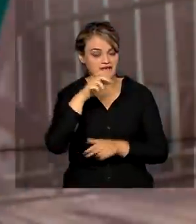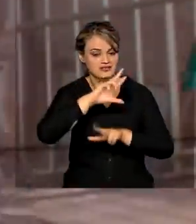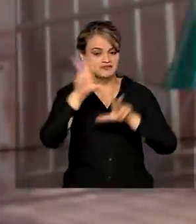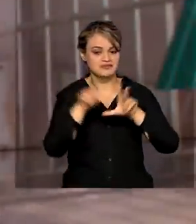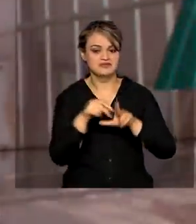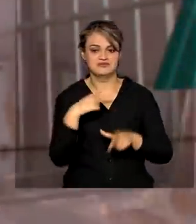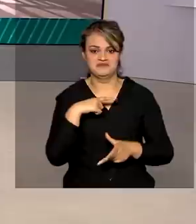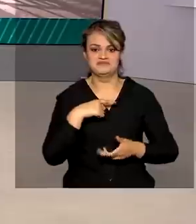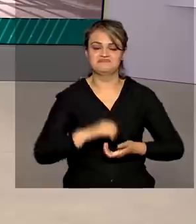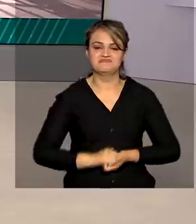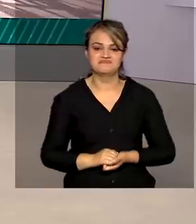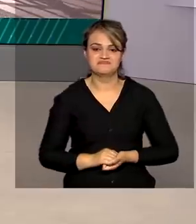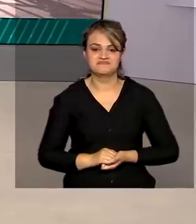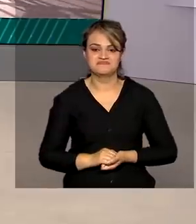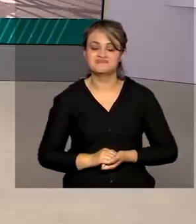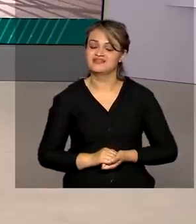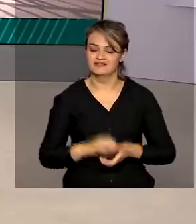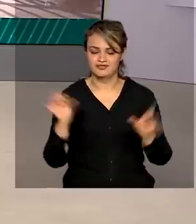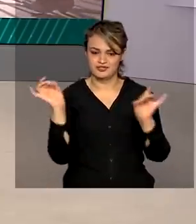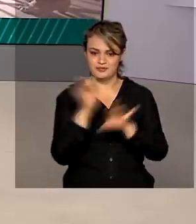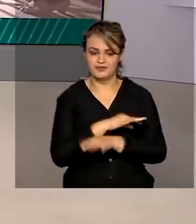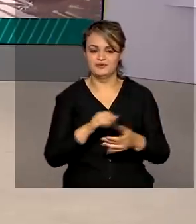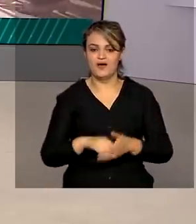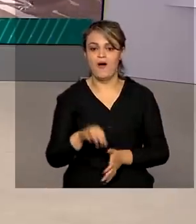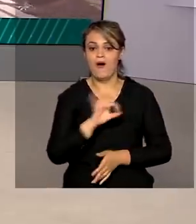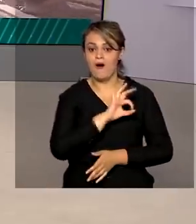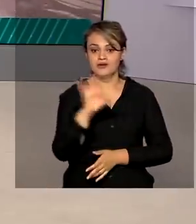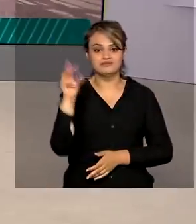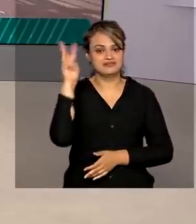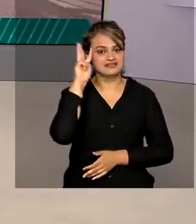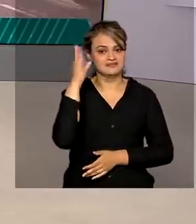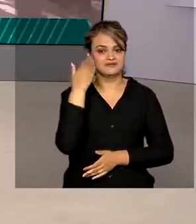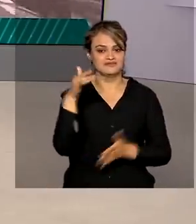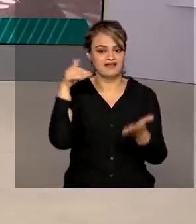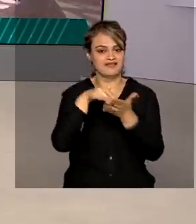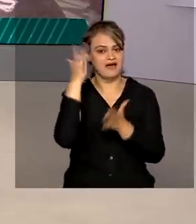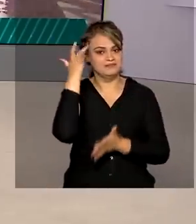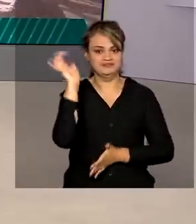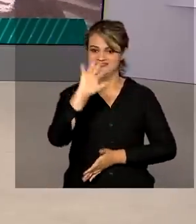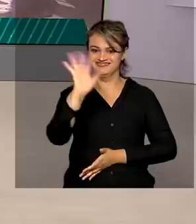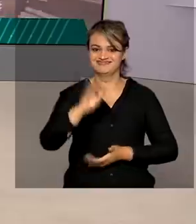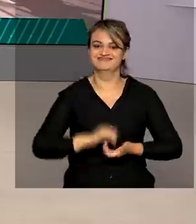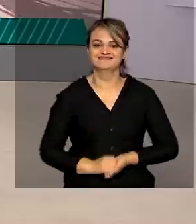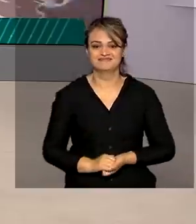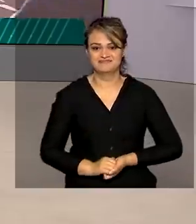Brasil. E olha, a gente fica por aqui. Ótima terça-feira para você. Até amanhã. Tchau, tchau.